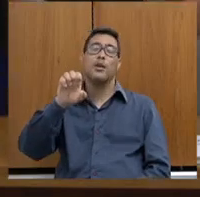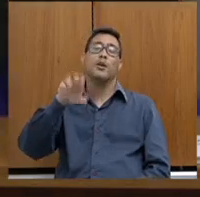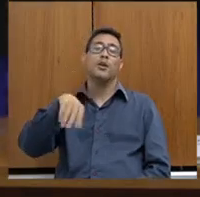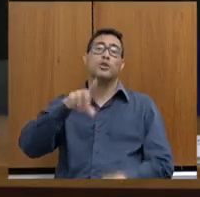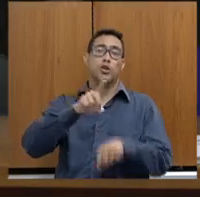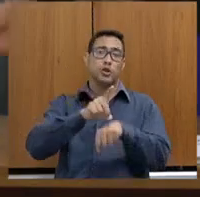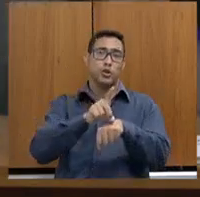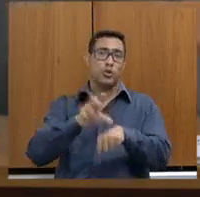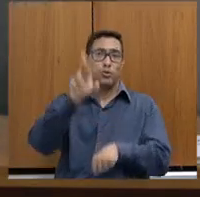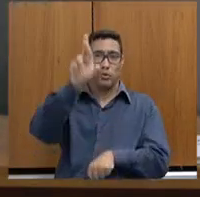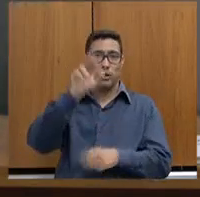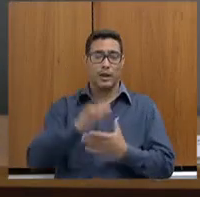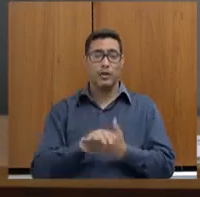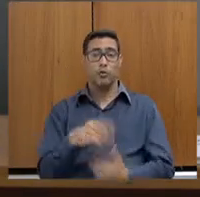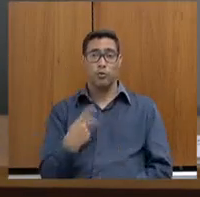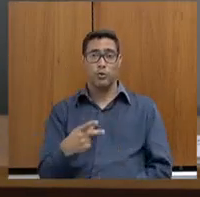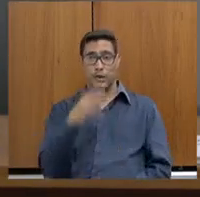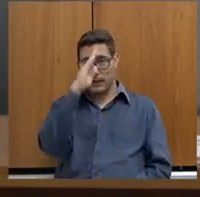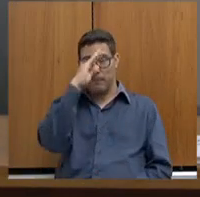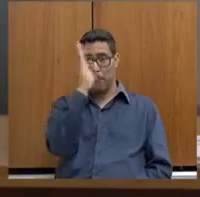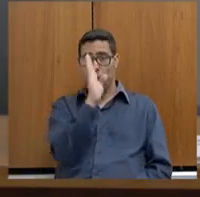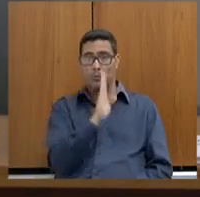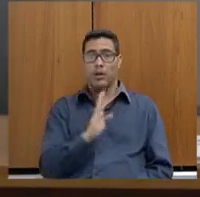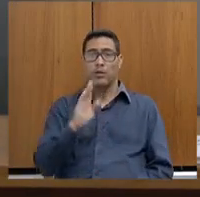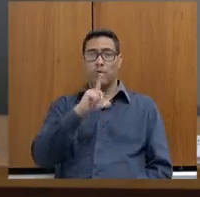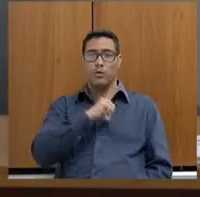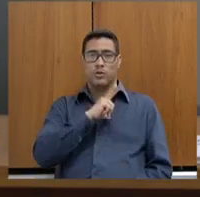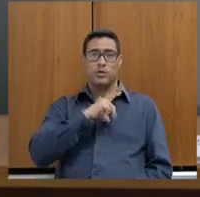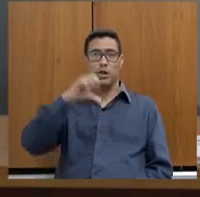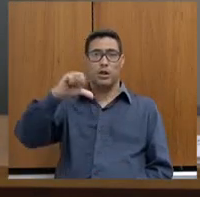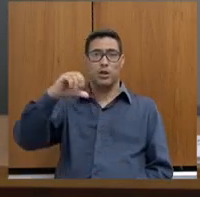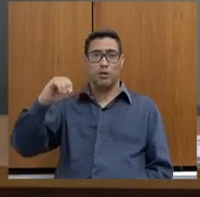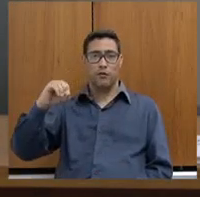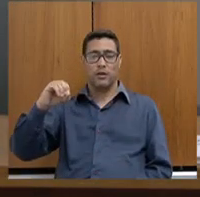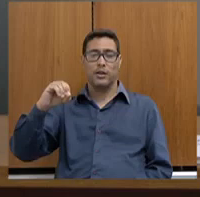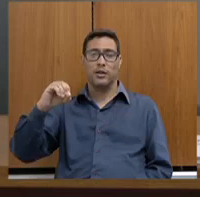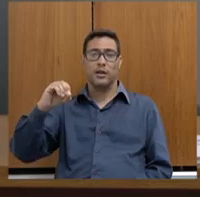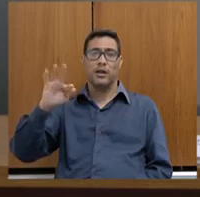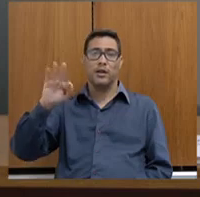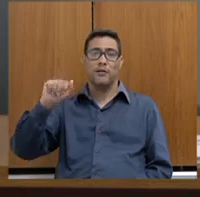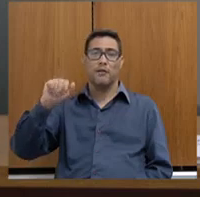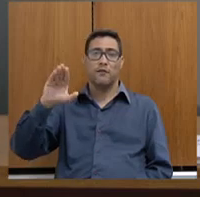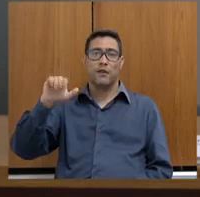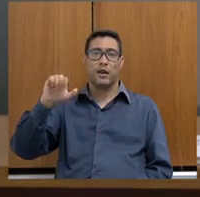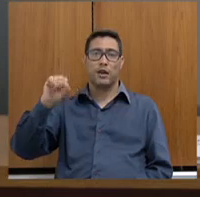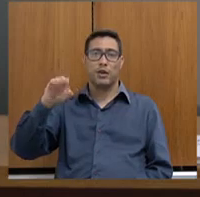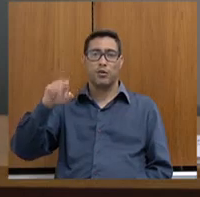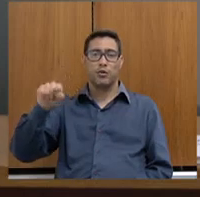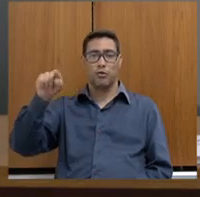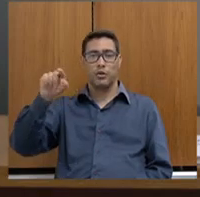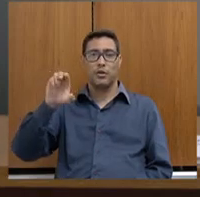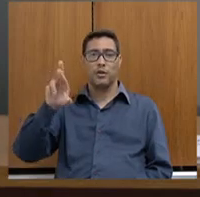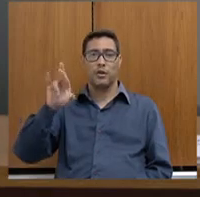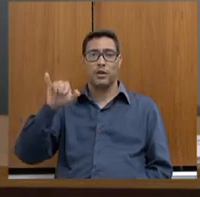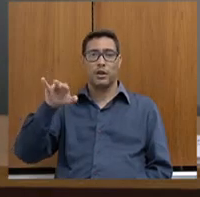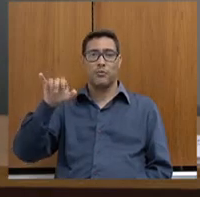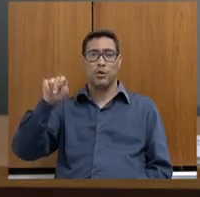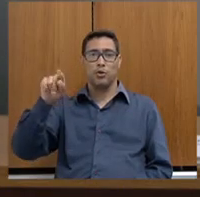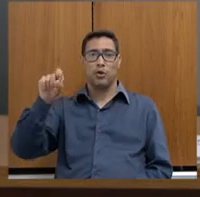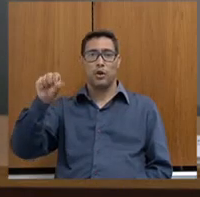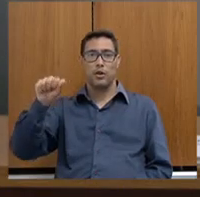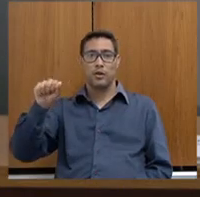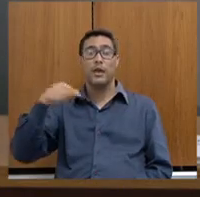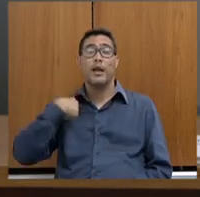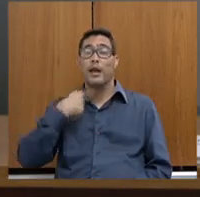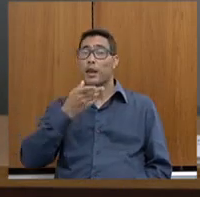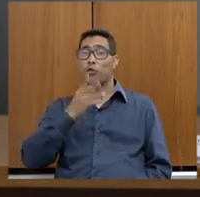No Brasil, hoje, atualmente, nós temos em torno de 90 facções criminosas. Dessas 90, eu não conheço nenhuma que tenha sido